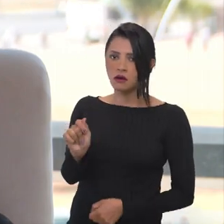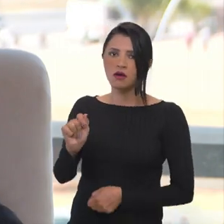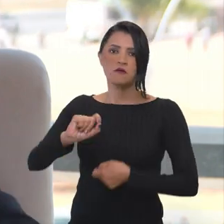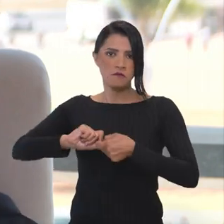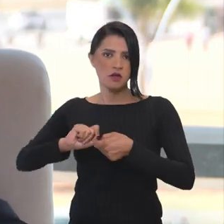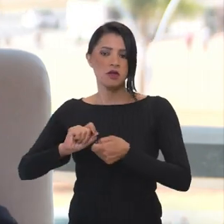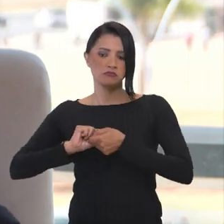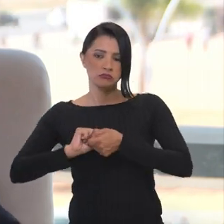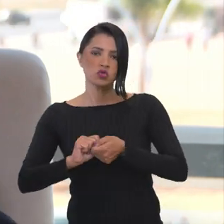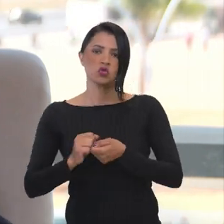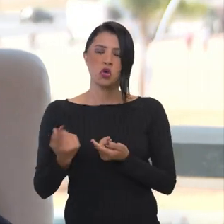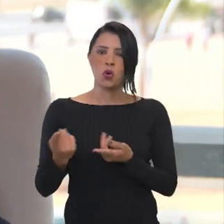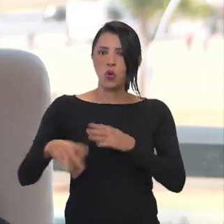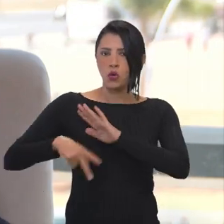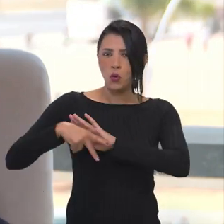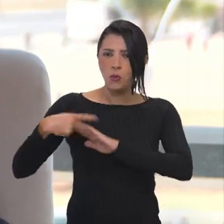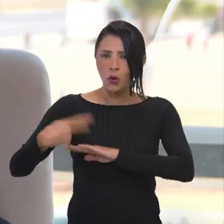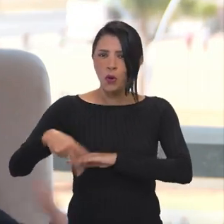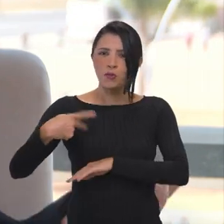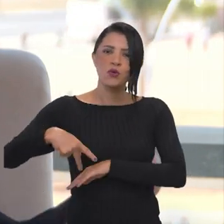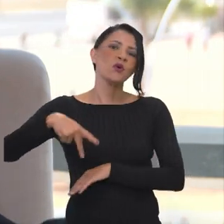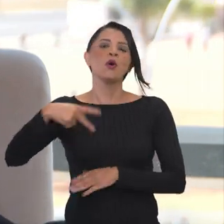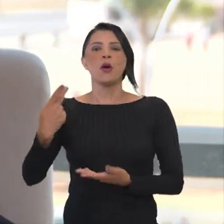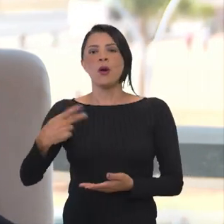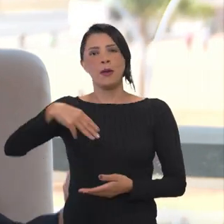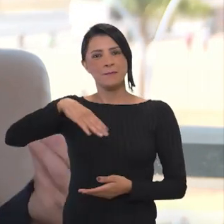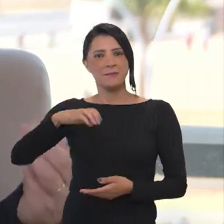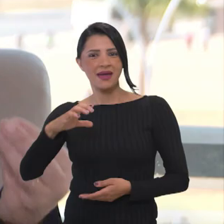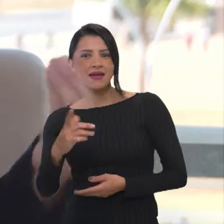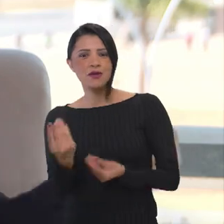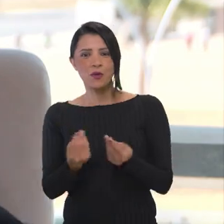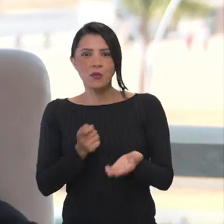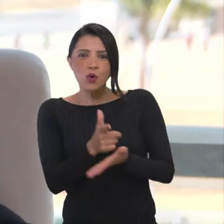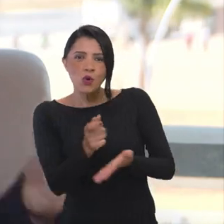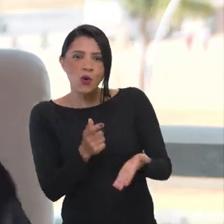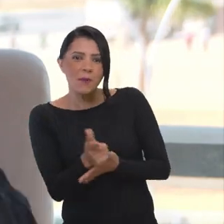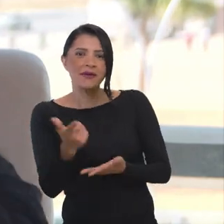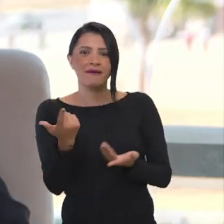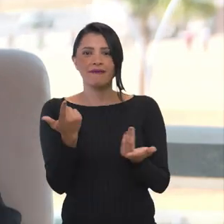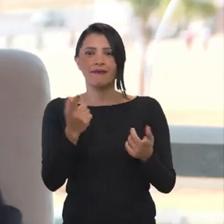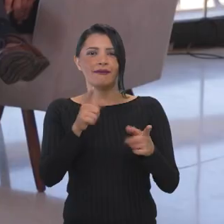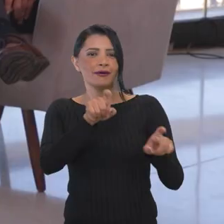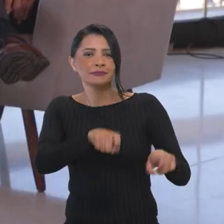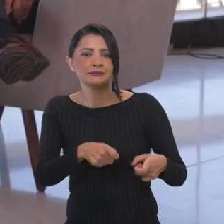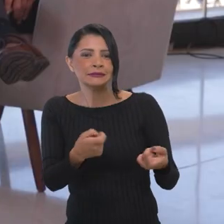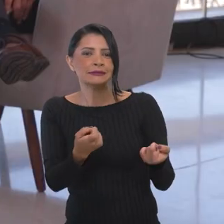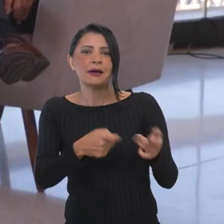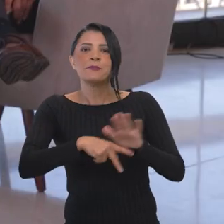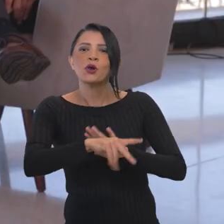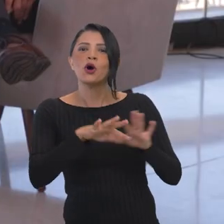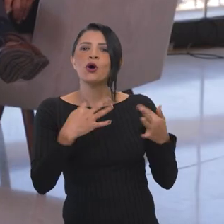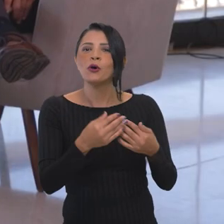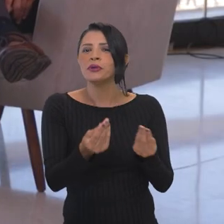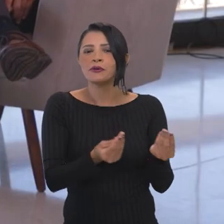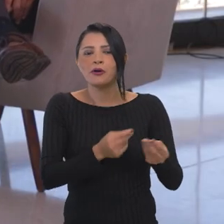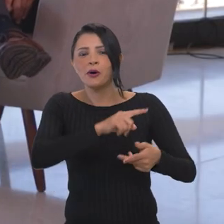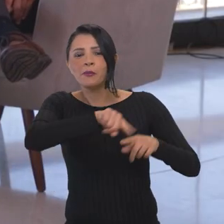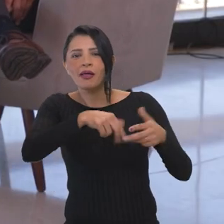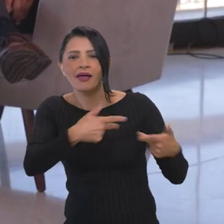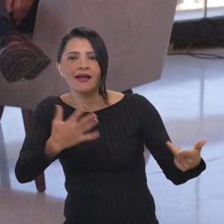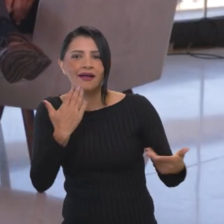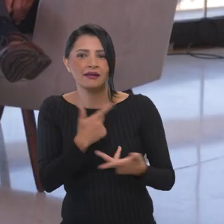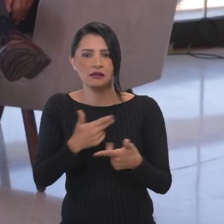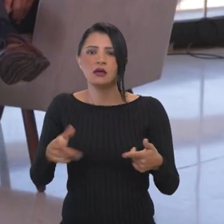o próprio Ministério da Educação, a questão de você comprar merenda escolar da agricultura familiar com a defesa.